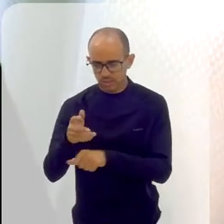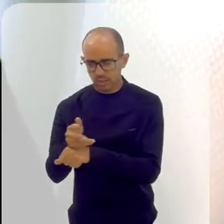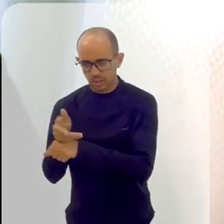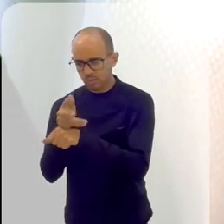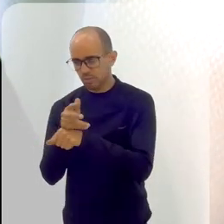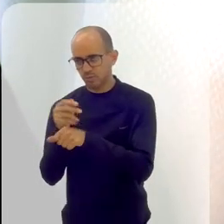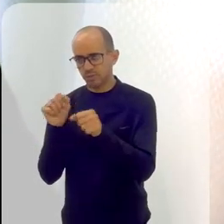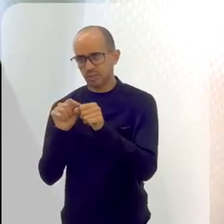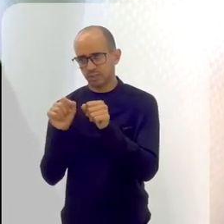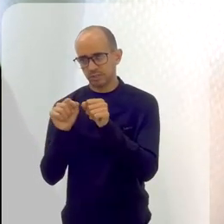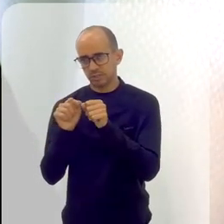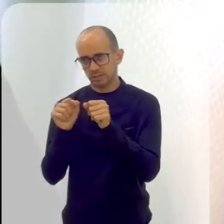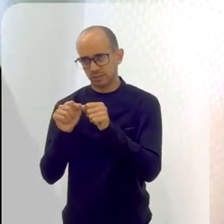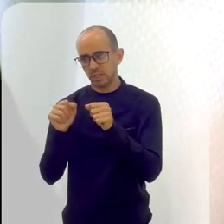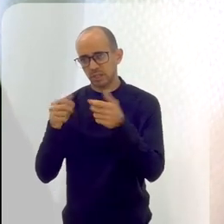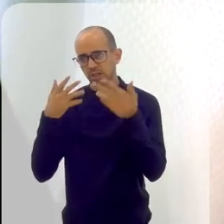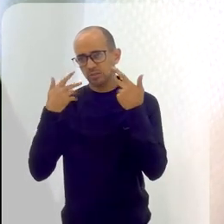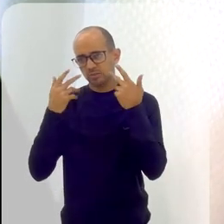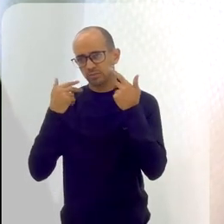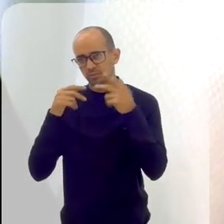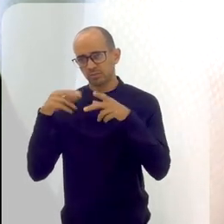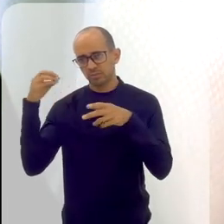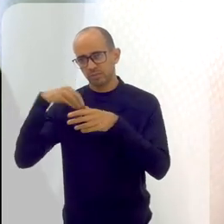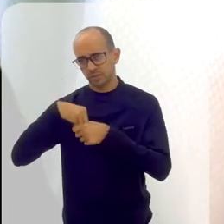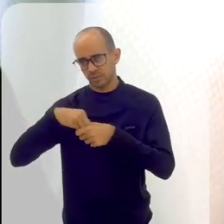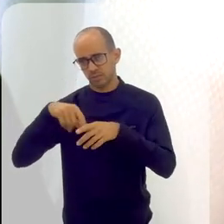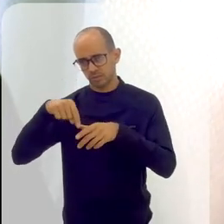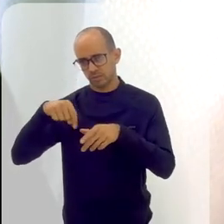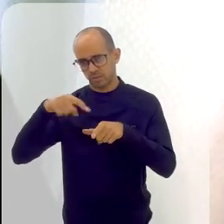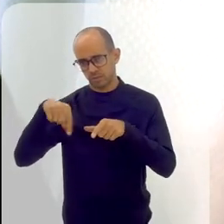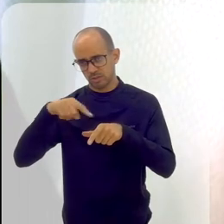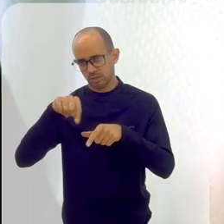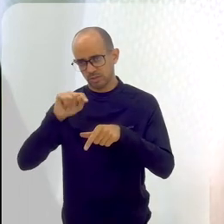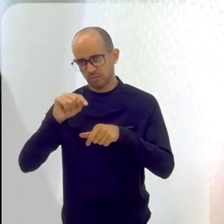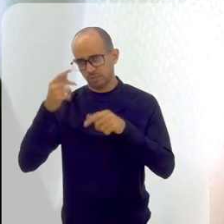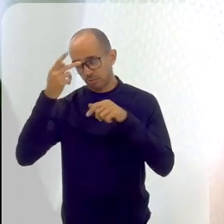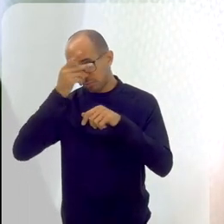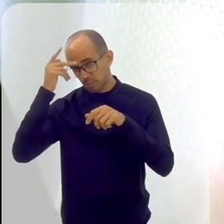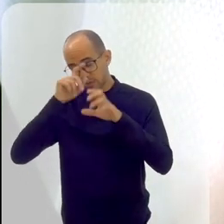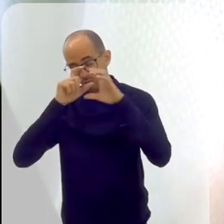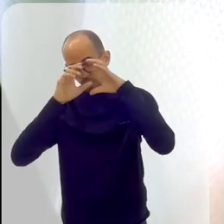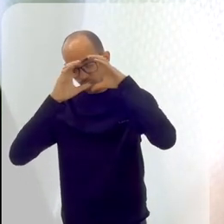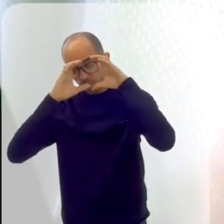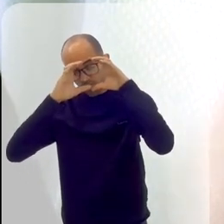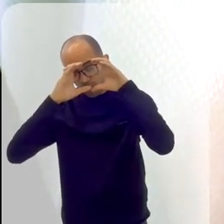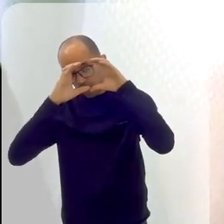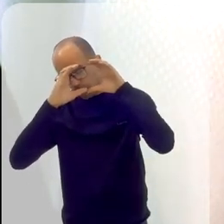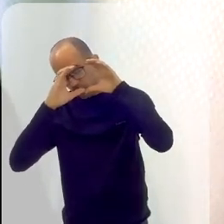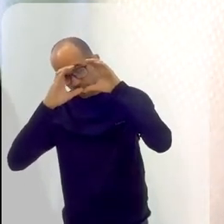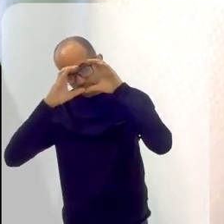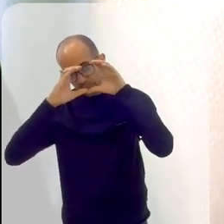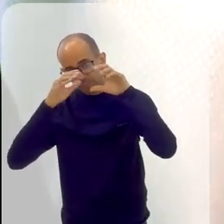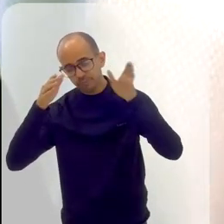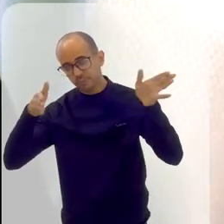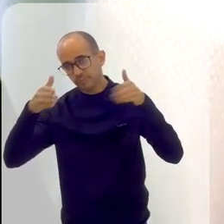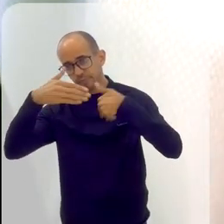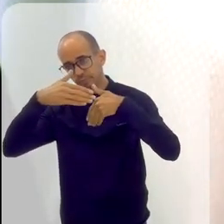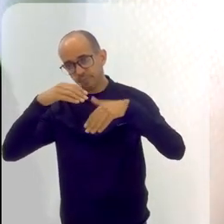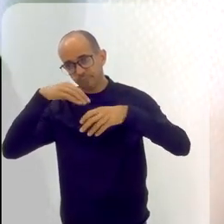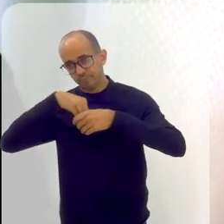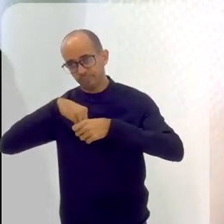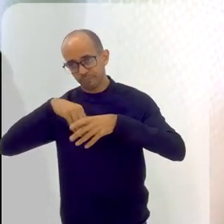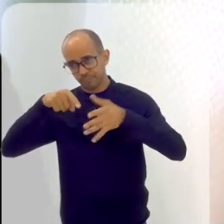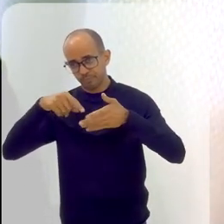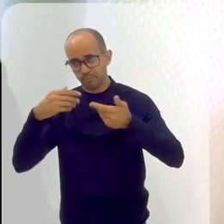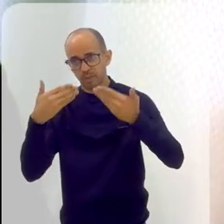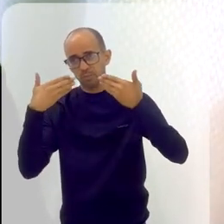e fazer um mini espetáculo de um minuto, dois minutos ali dentro, para um espectador espiar num buraco e ver essa apresentação. E aí,